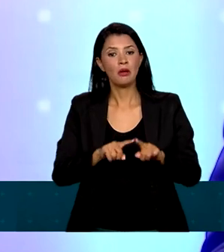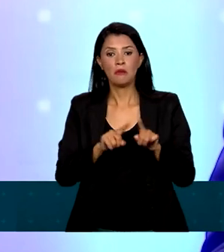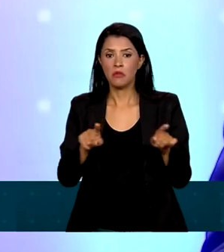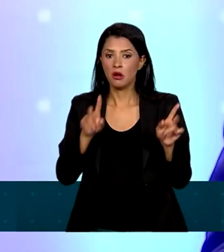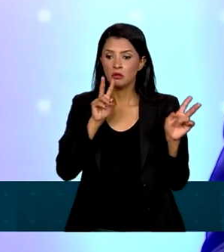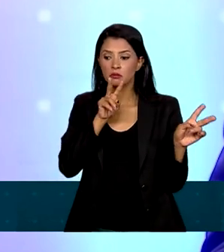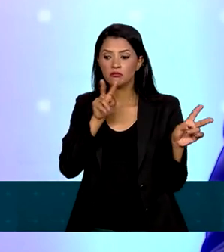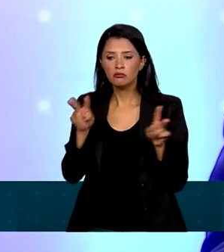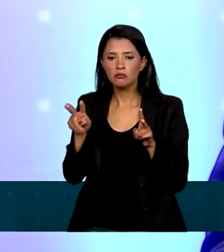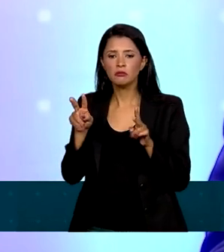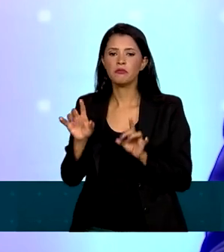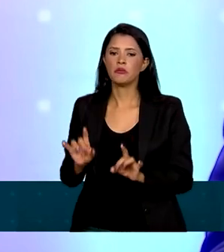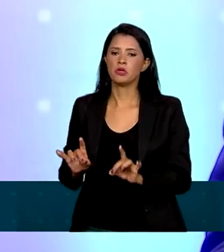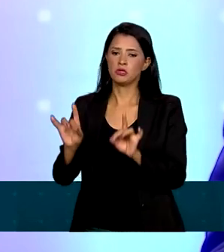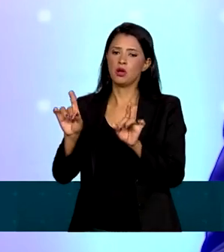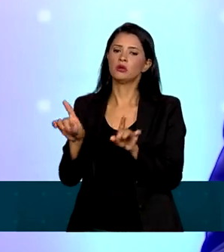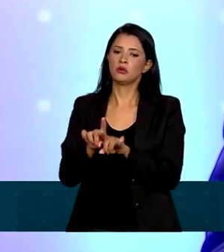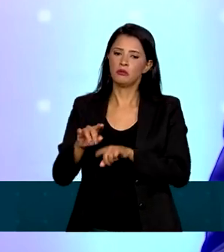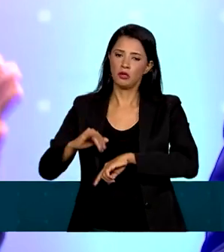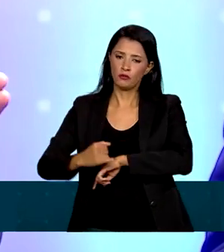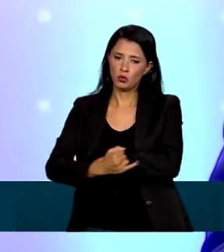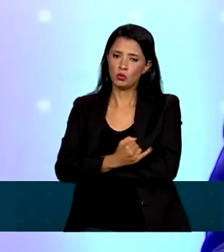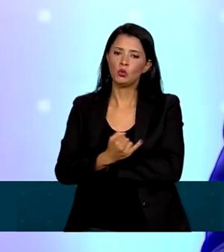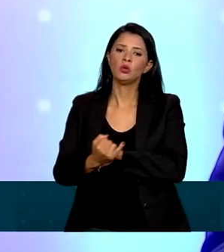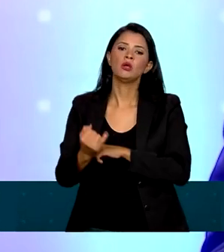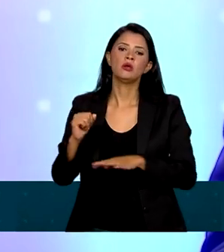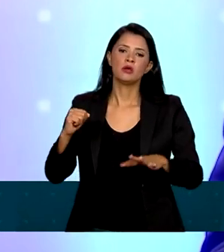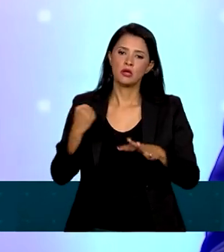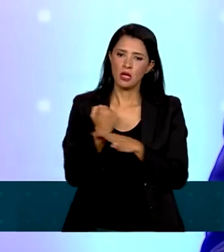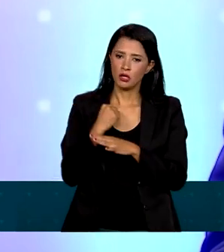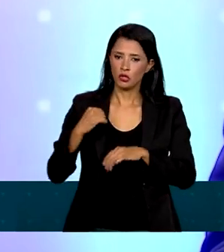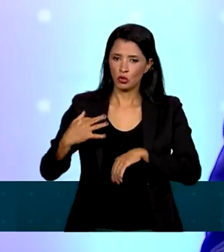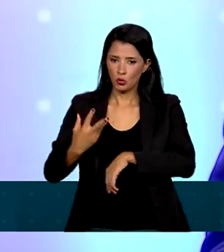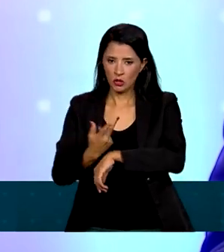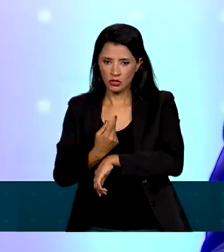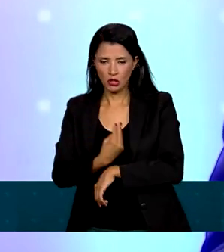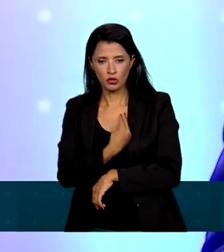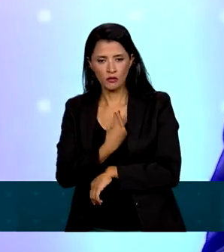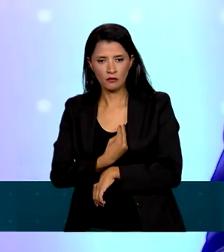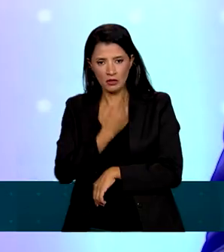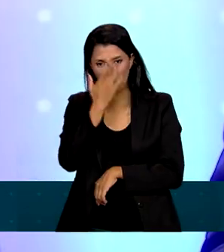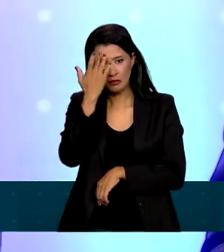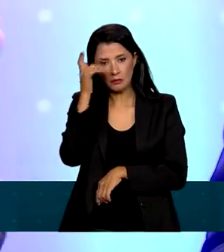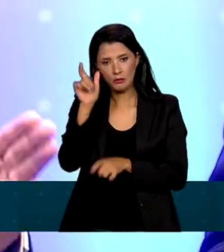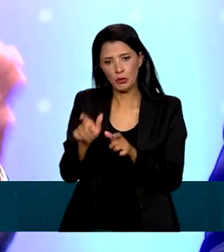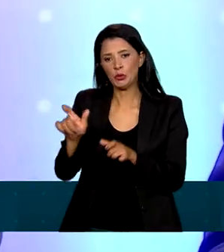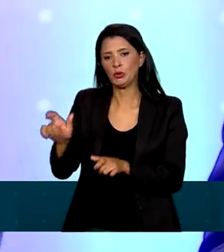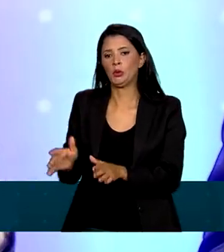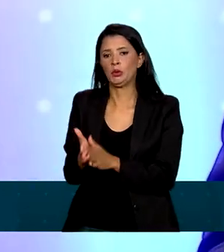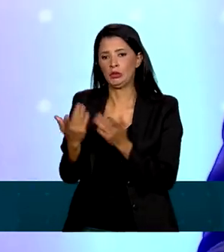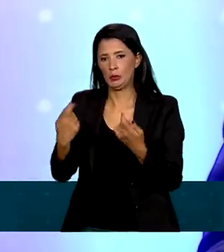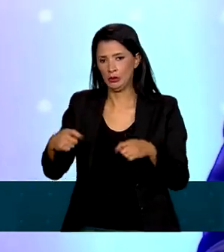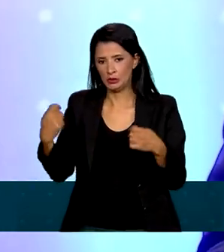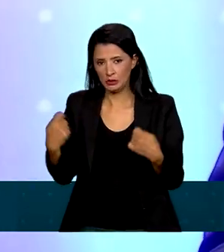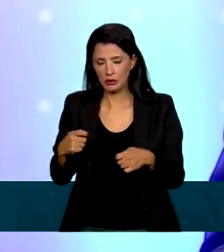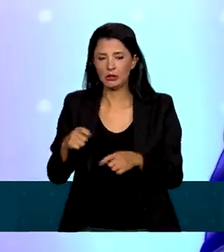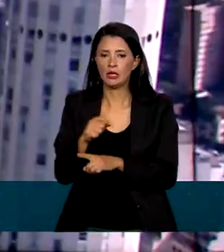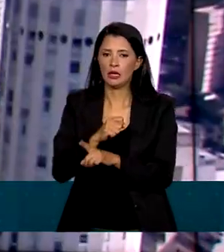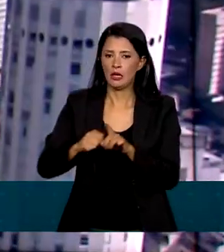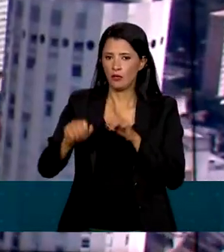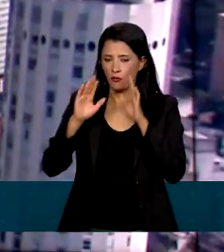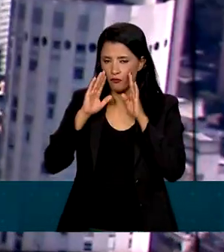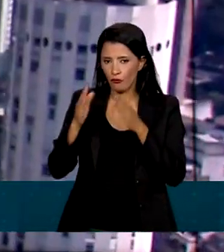especial à infraestrutura que garante qualidade de vida para quem mais precisa, portanto, para o social.